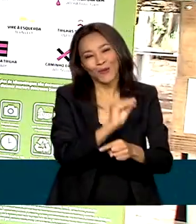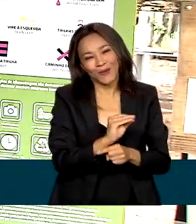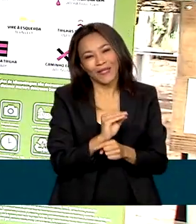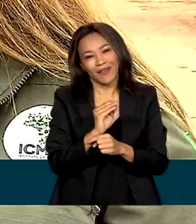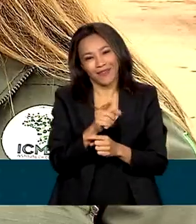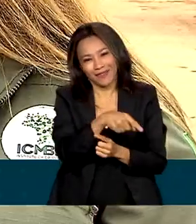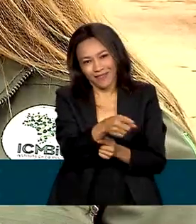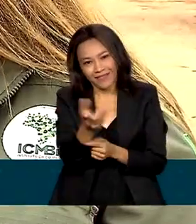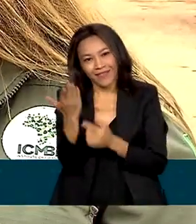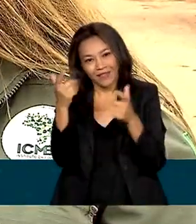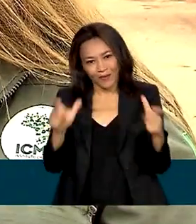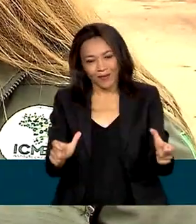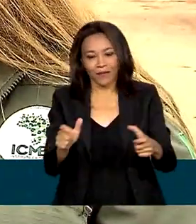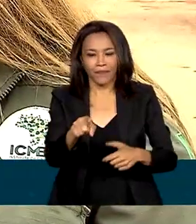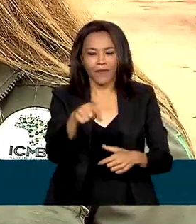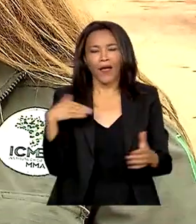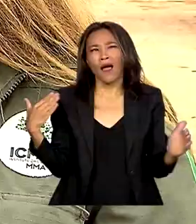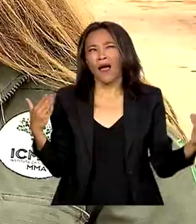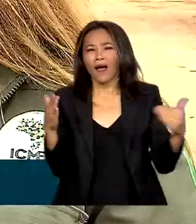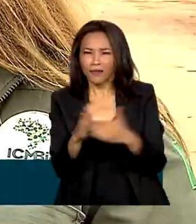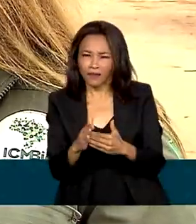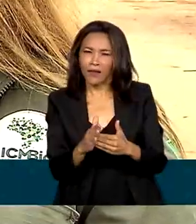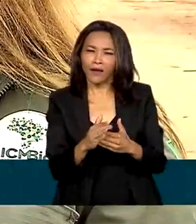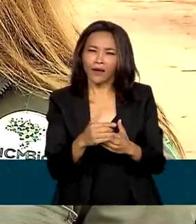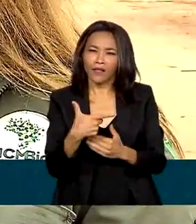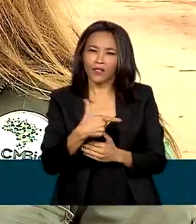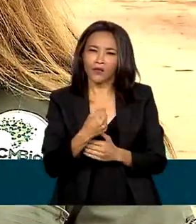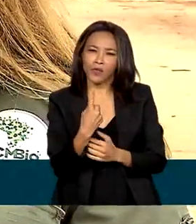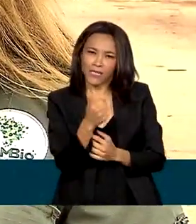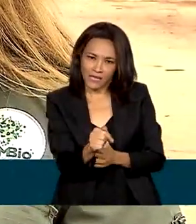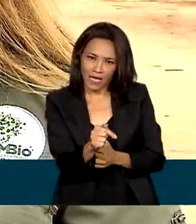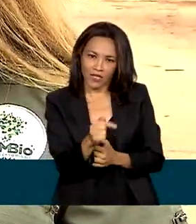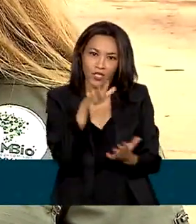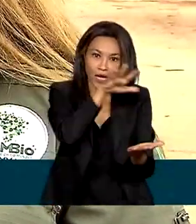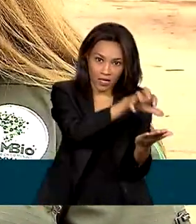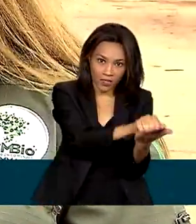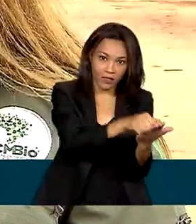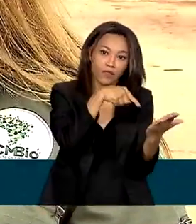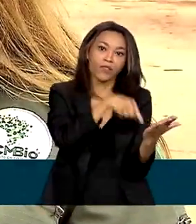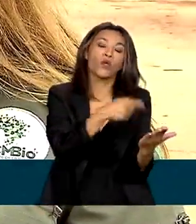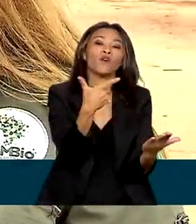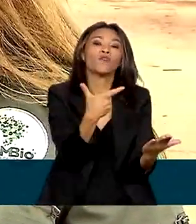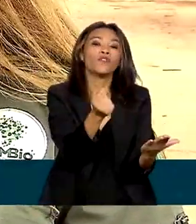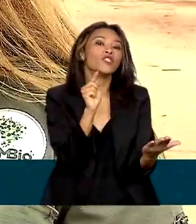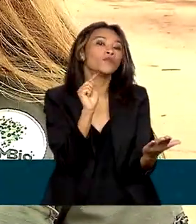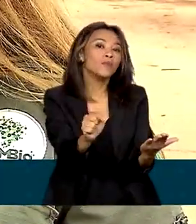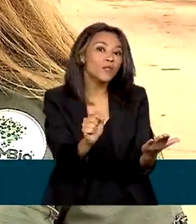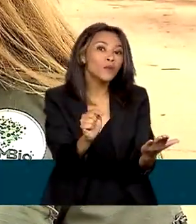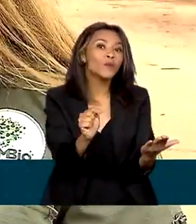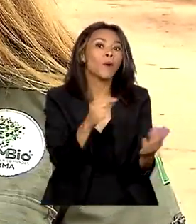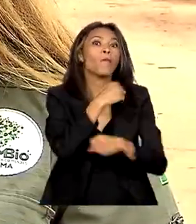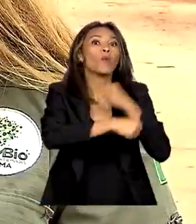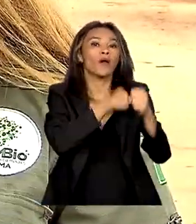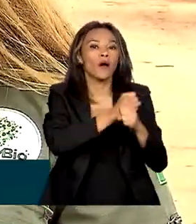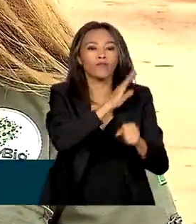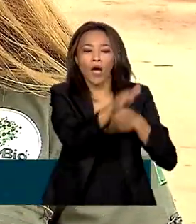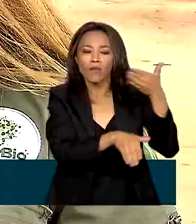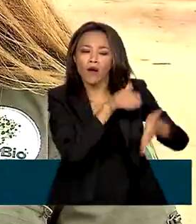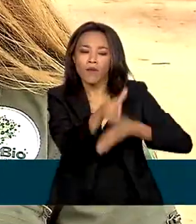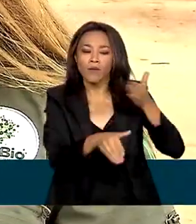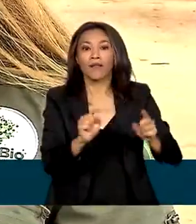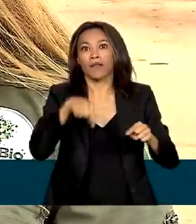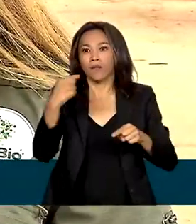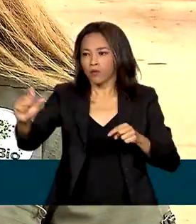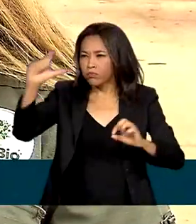locais. Até 2017, eram registradas cerca de 20 mil visitas anuais. Após a sinalização